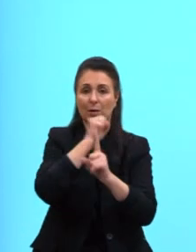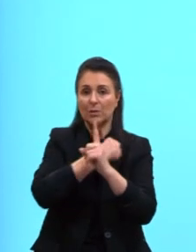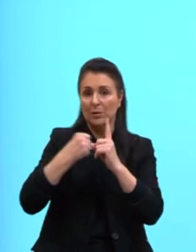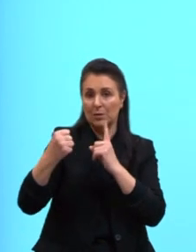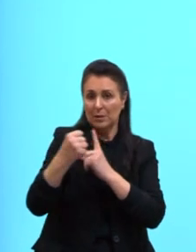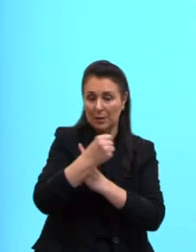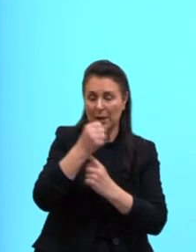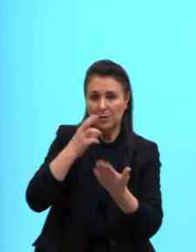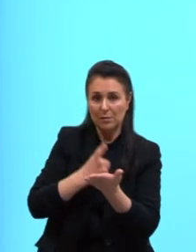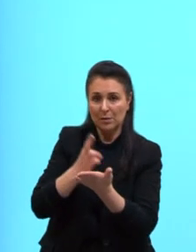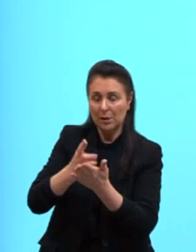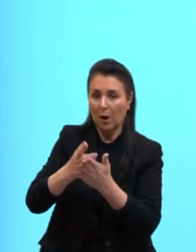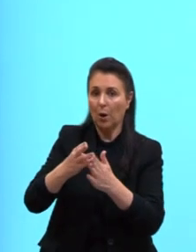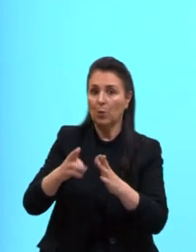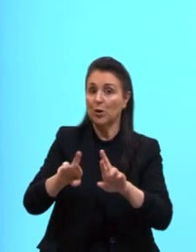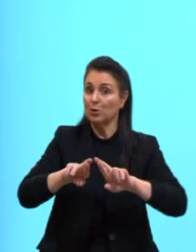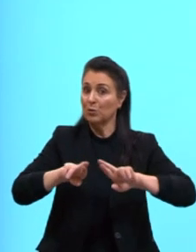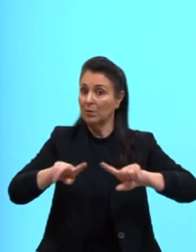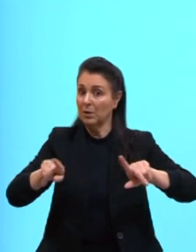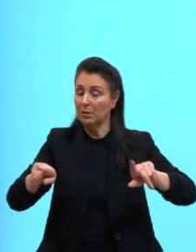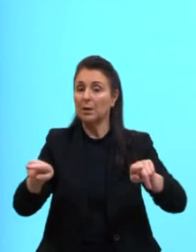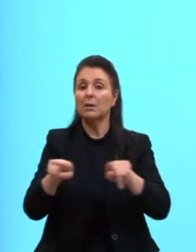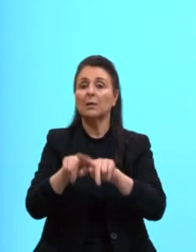diferença também podem ser.